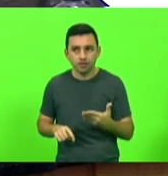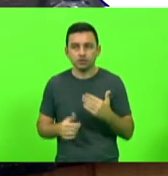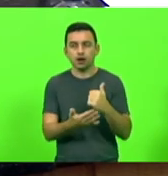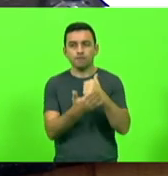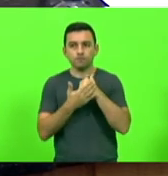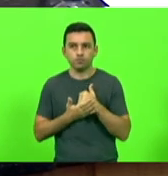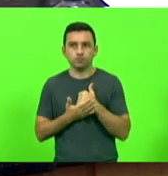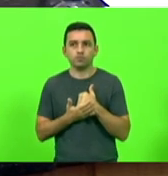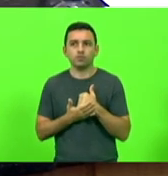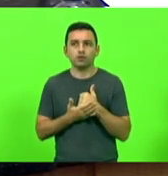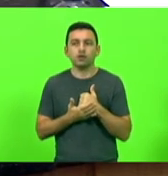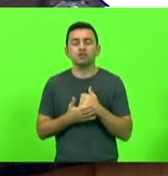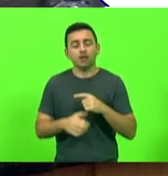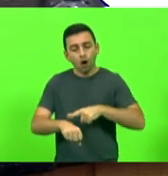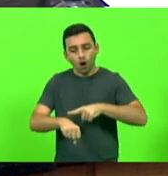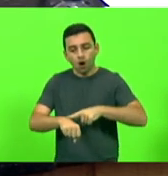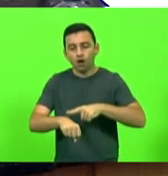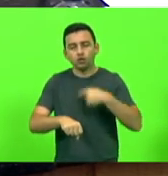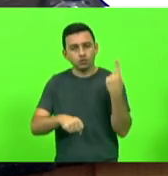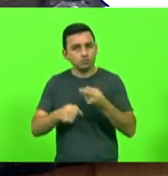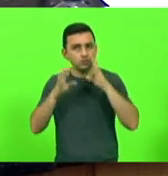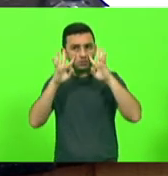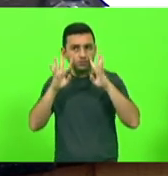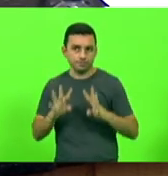está na hora de nós ouvirmos, muito obrigado.